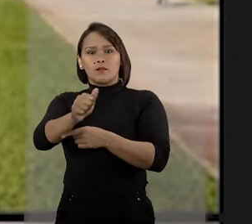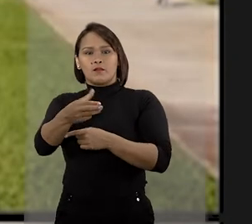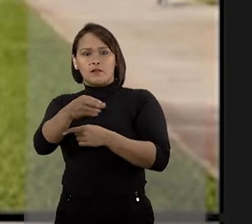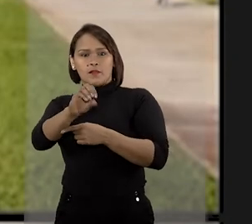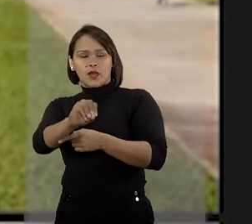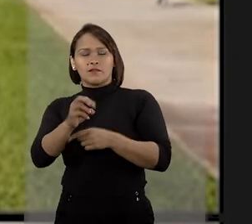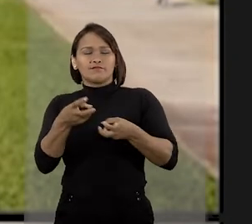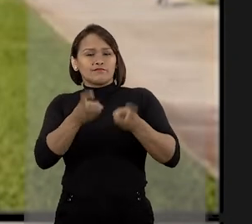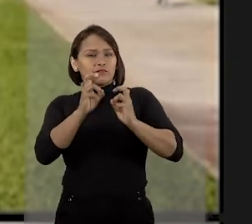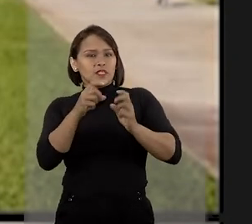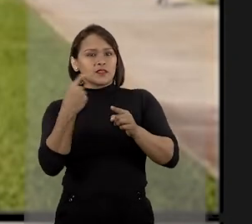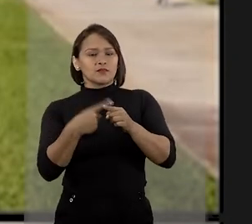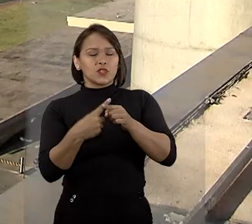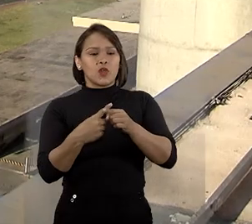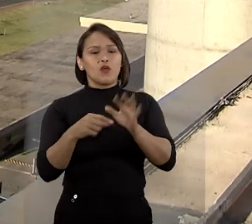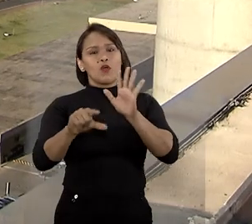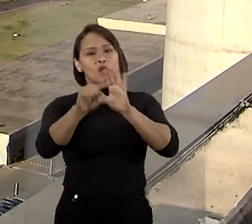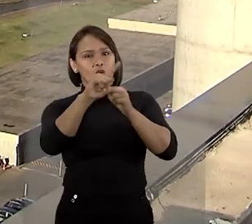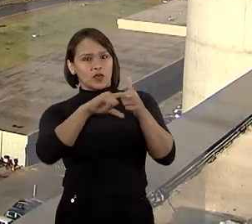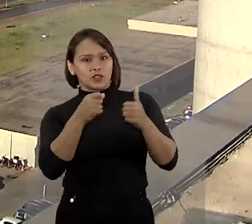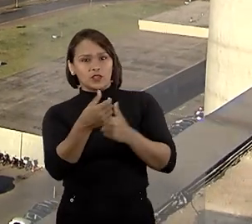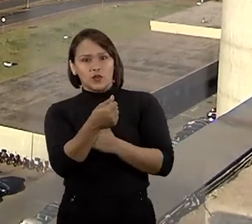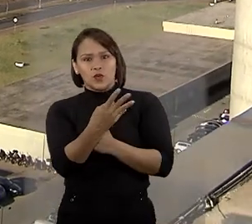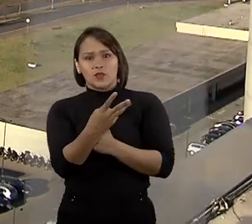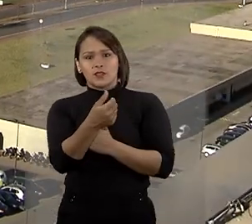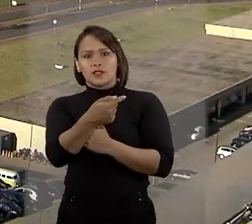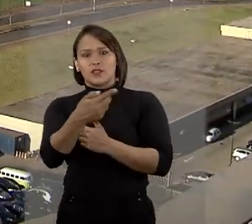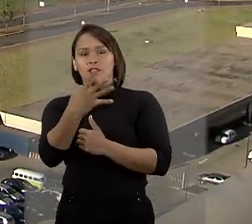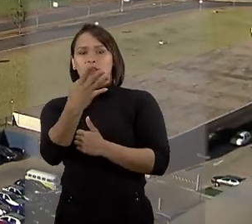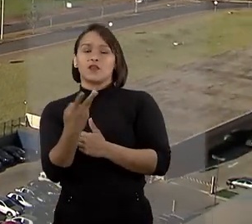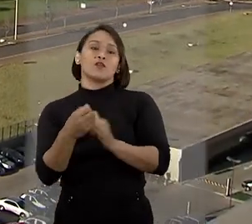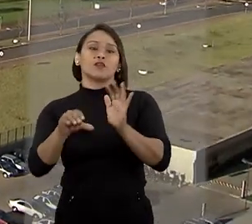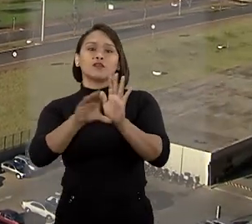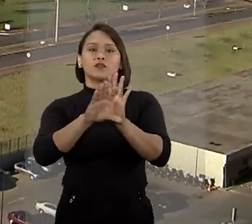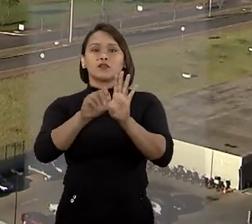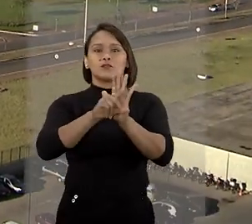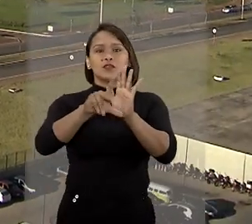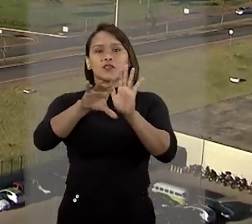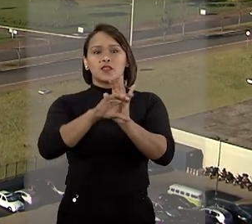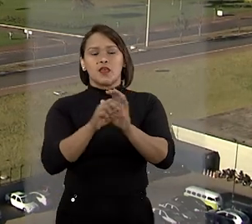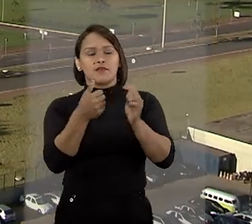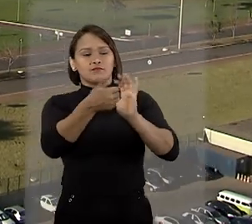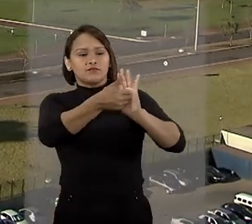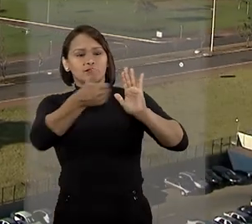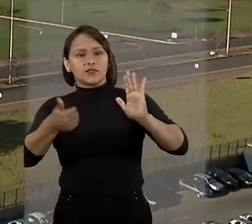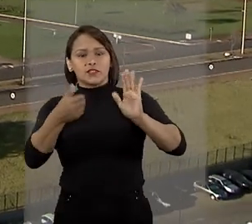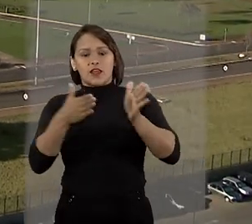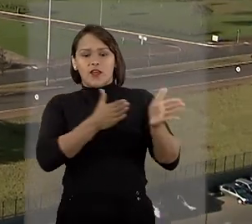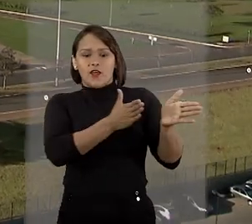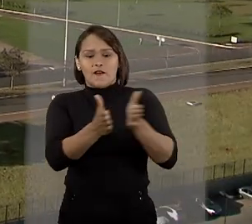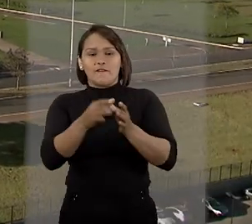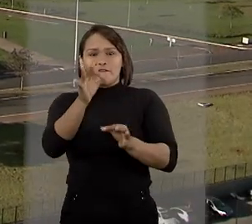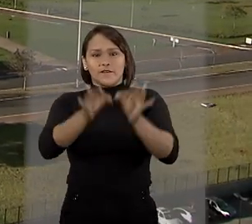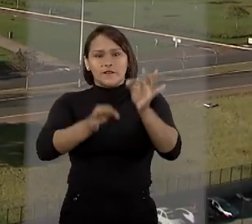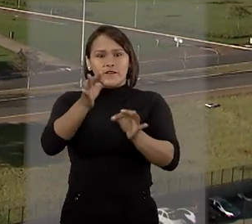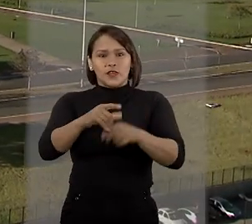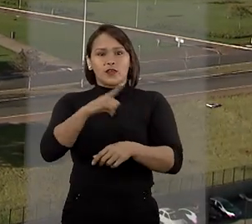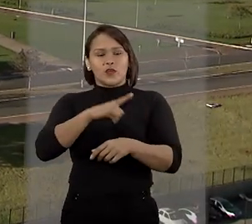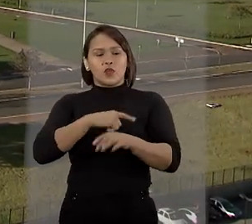O relator, ministro Marco Busi, observou que, embora o artigo 474 do Código Civil dispense a via